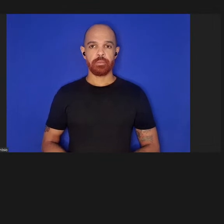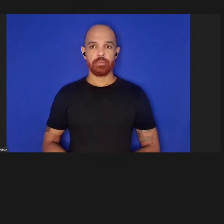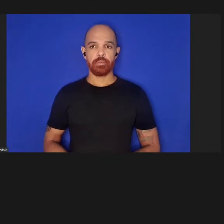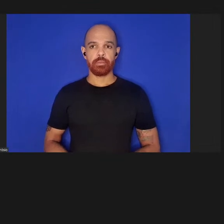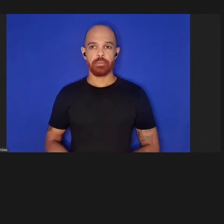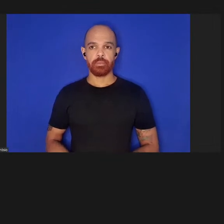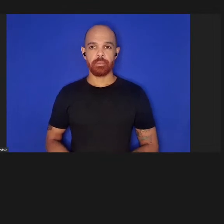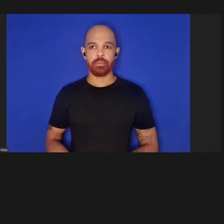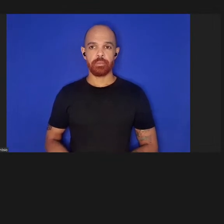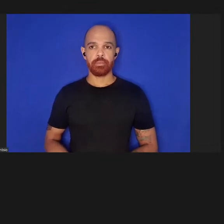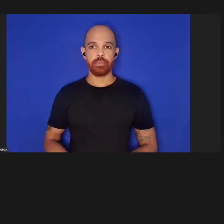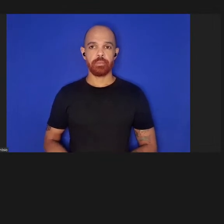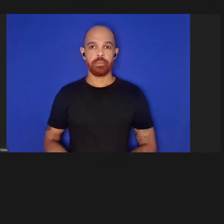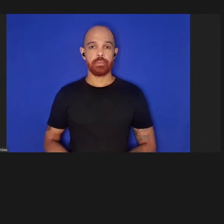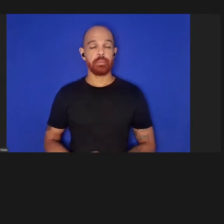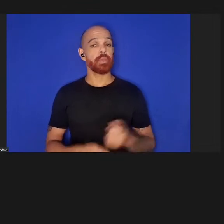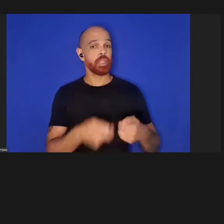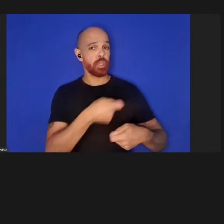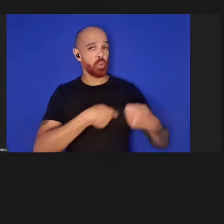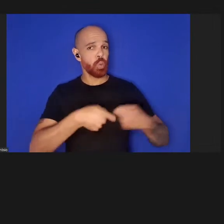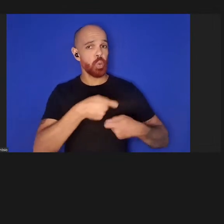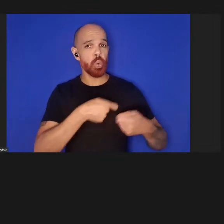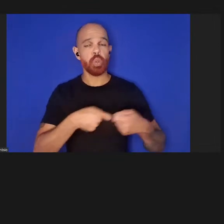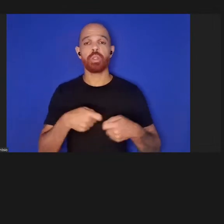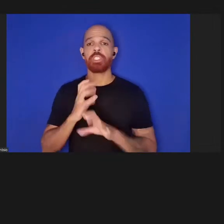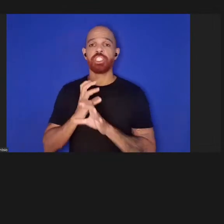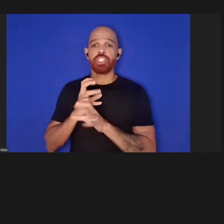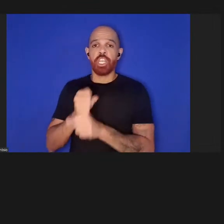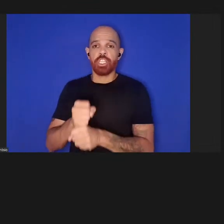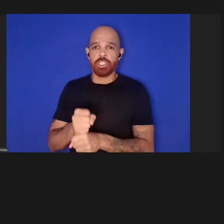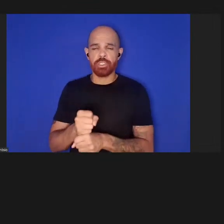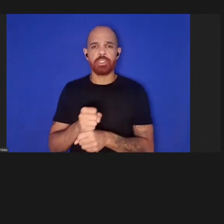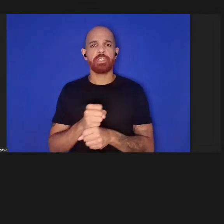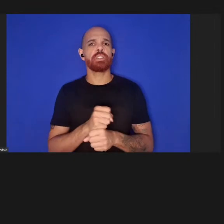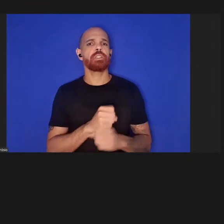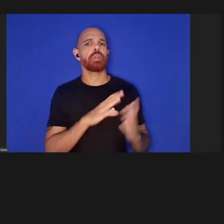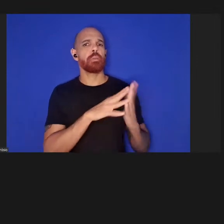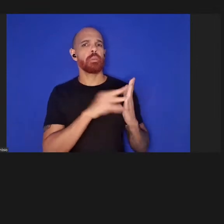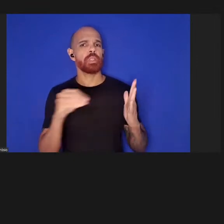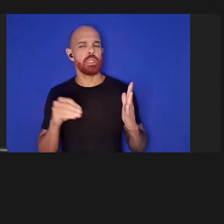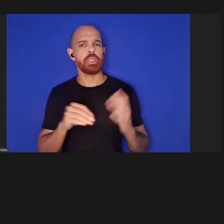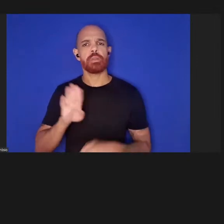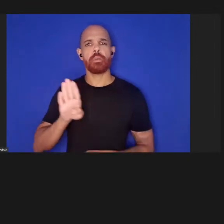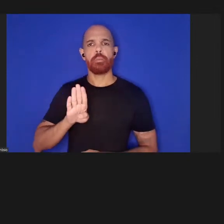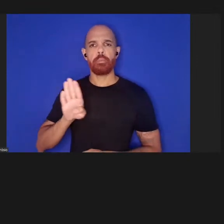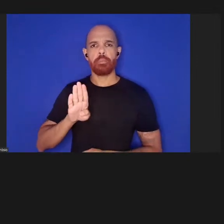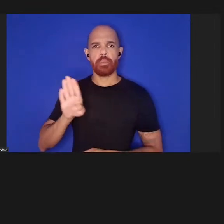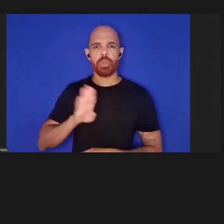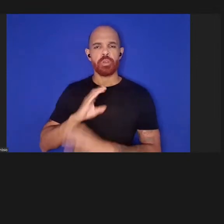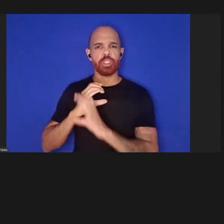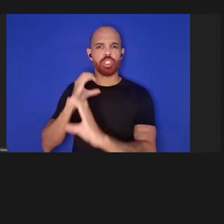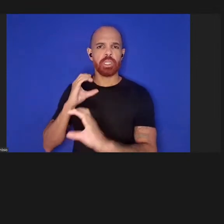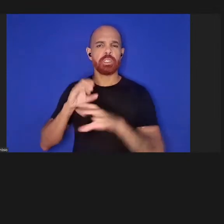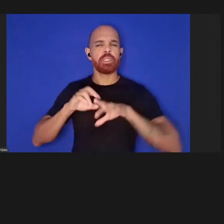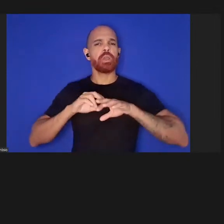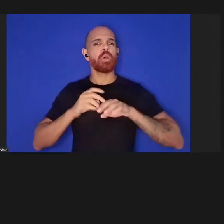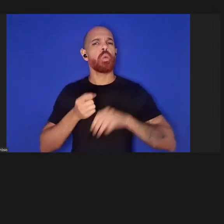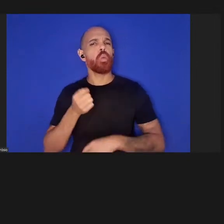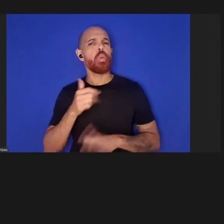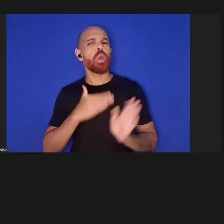na economia, estatística, modelagem, bioengenharia, quase todas as disciplinas